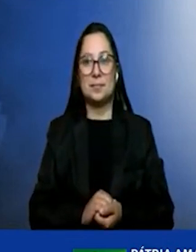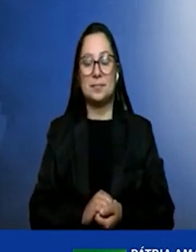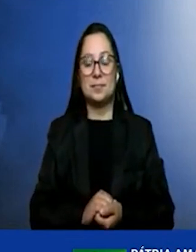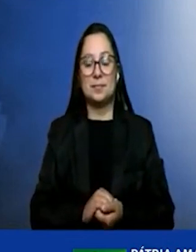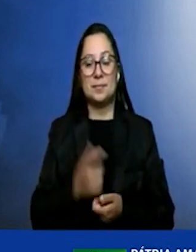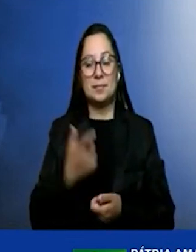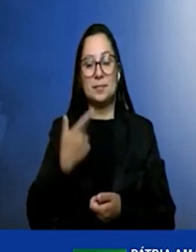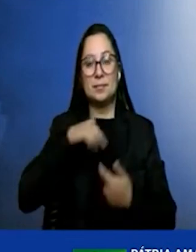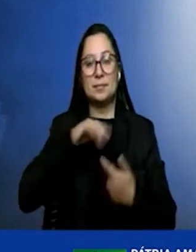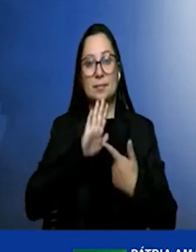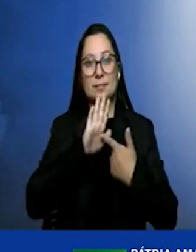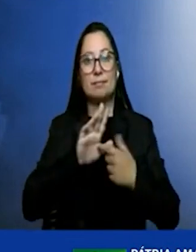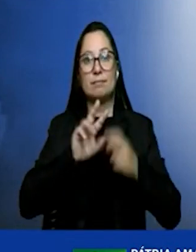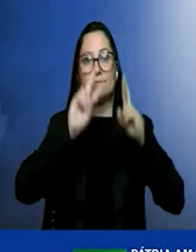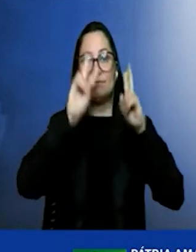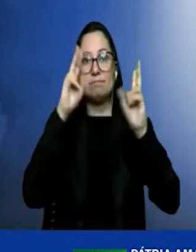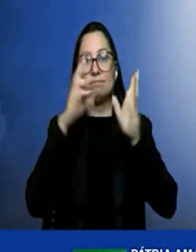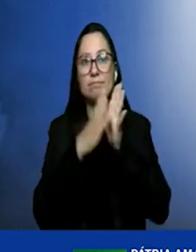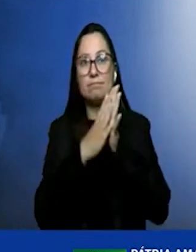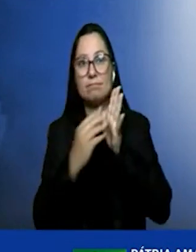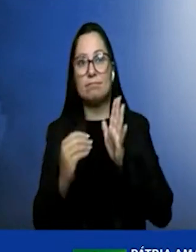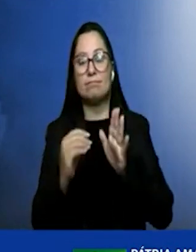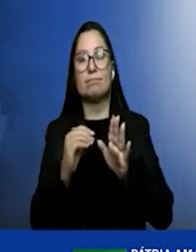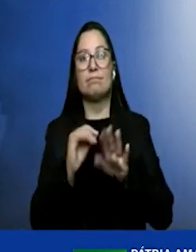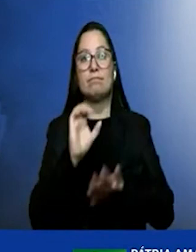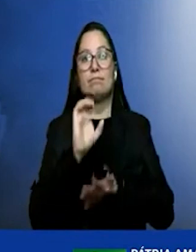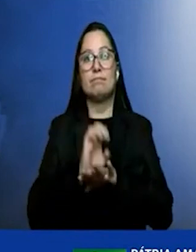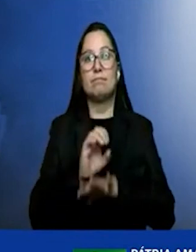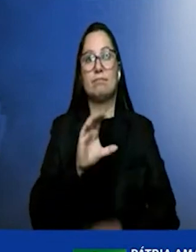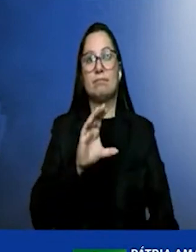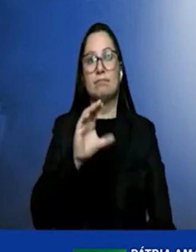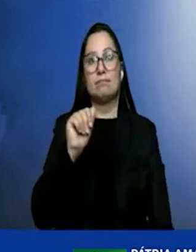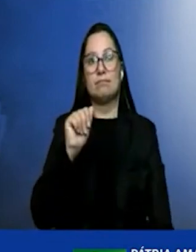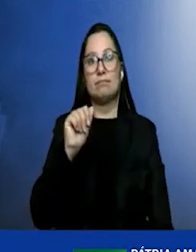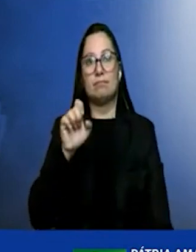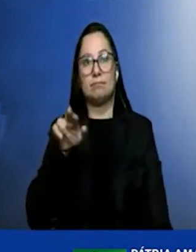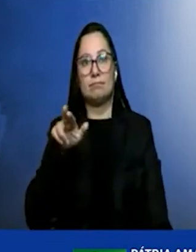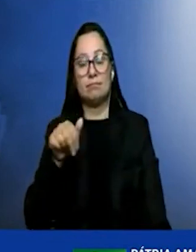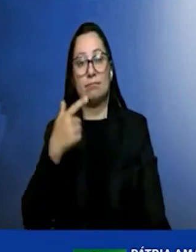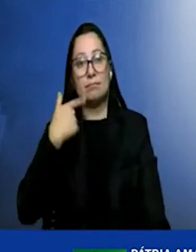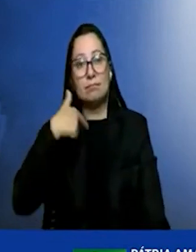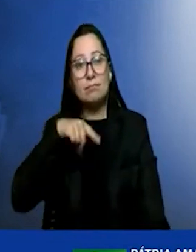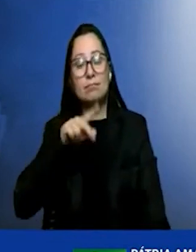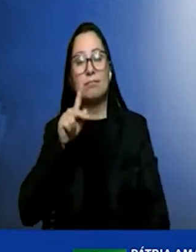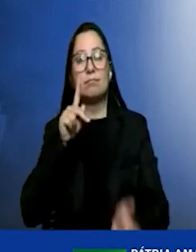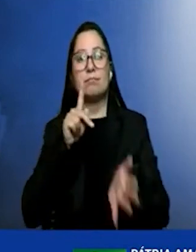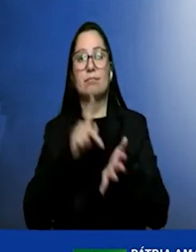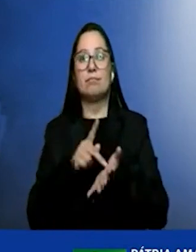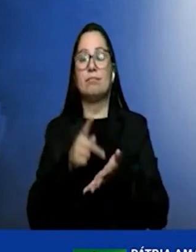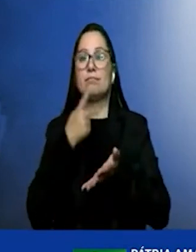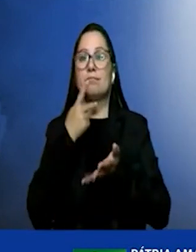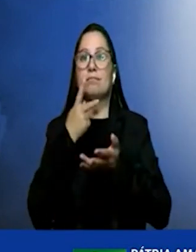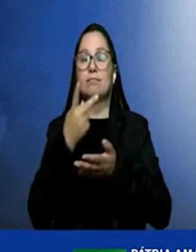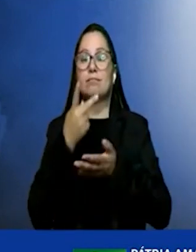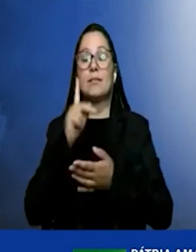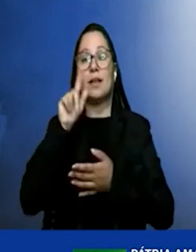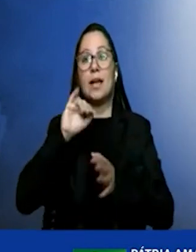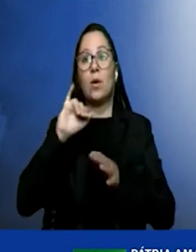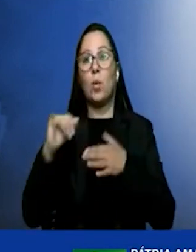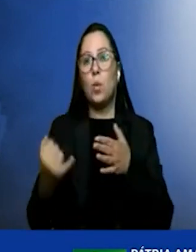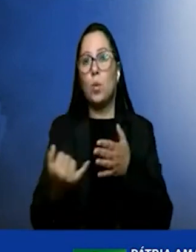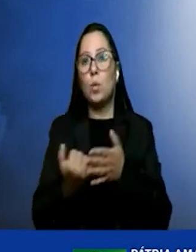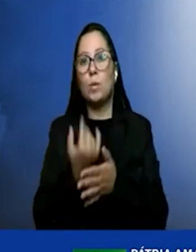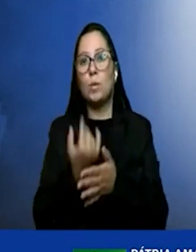caso do Ceará, mas na realidade o que nós queremos ressaltar é a grande oportunidade do Brasil.